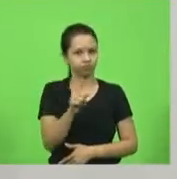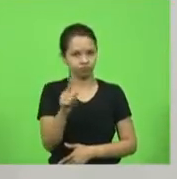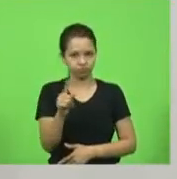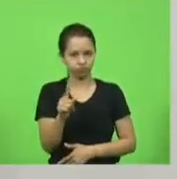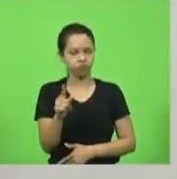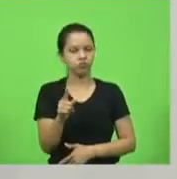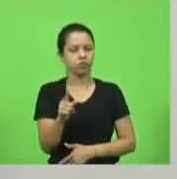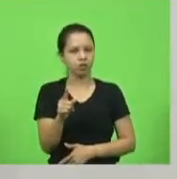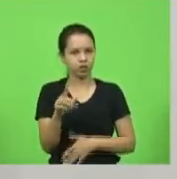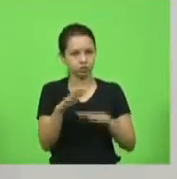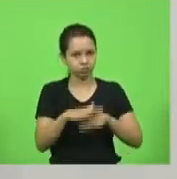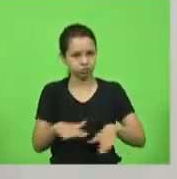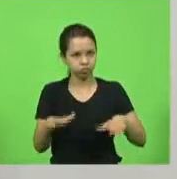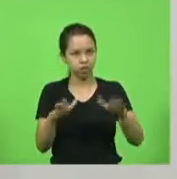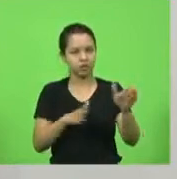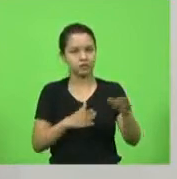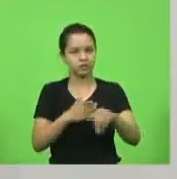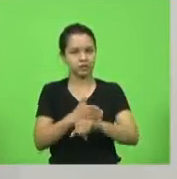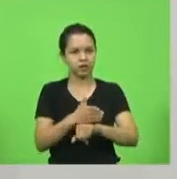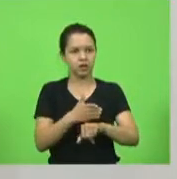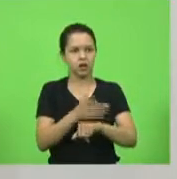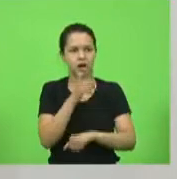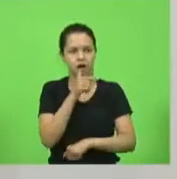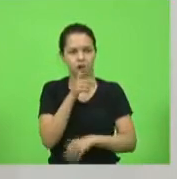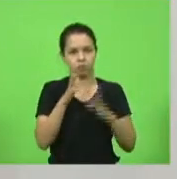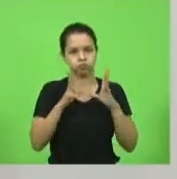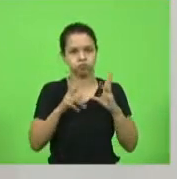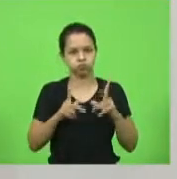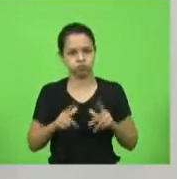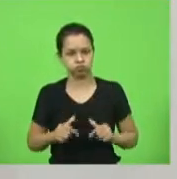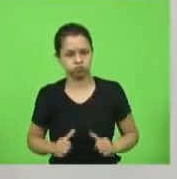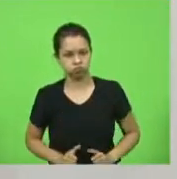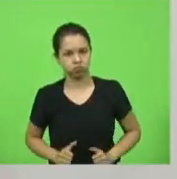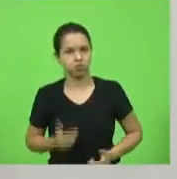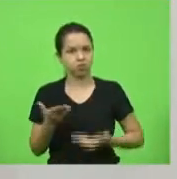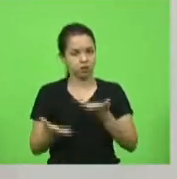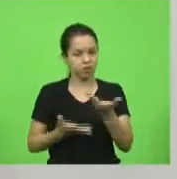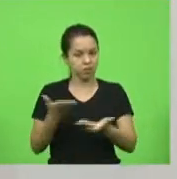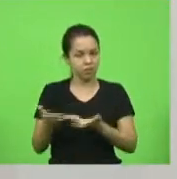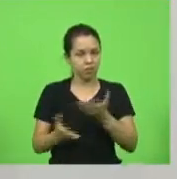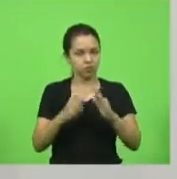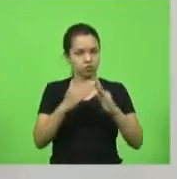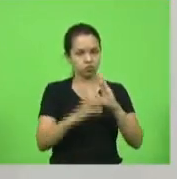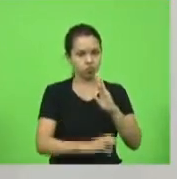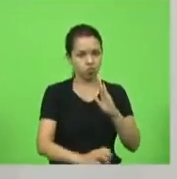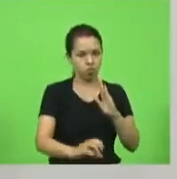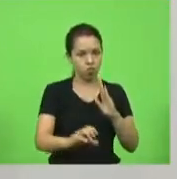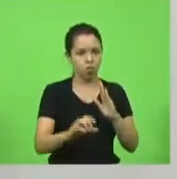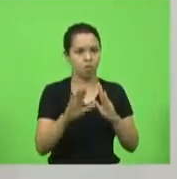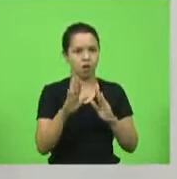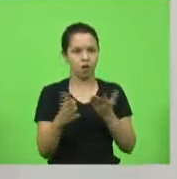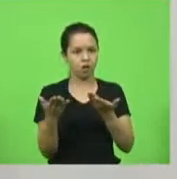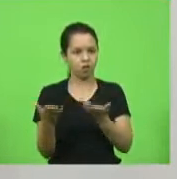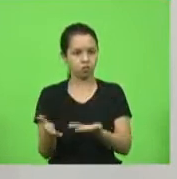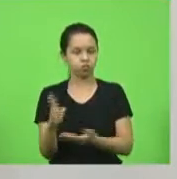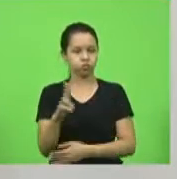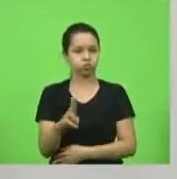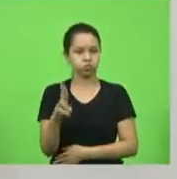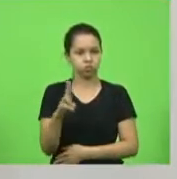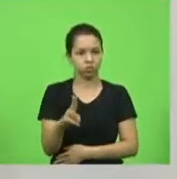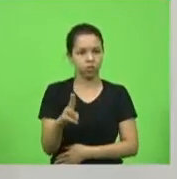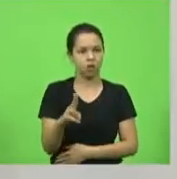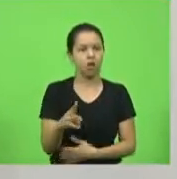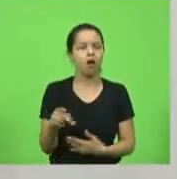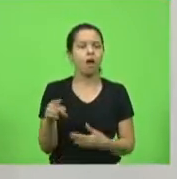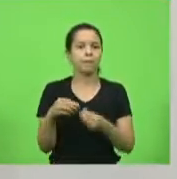é para universalizar o tratamento do esgotamento mas daí o consumidor ele vai levando